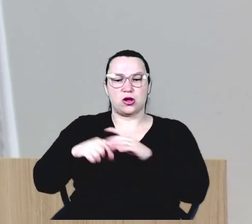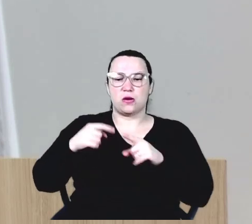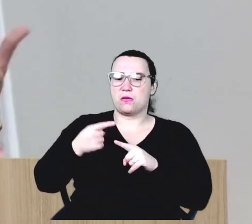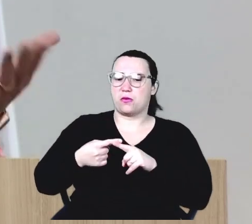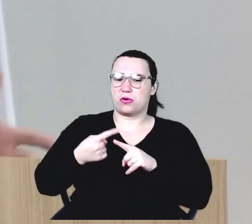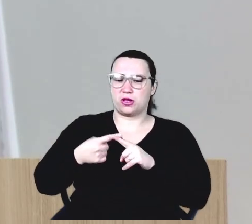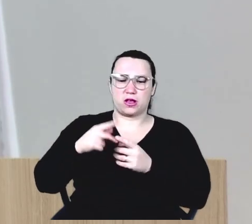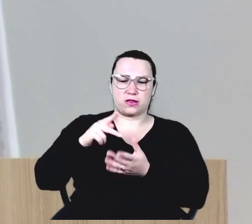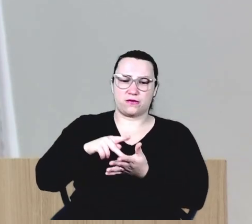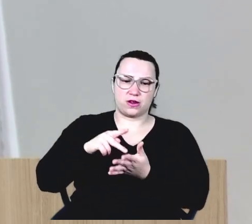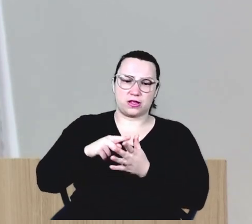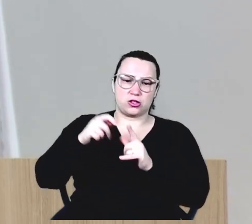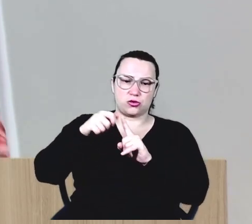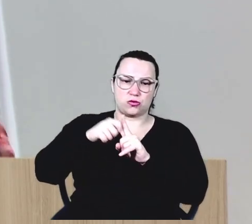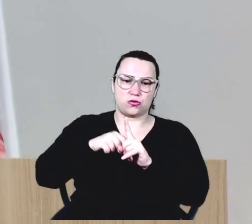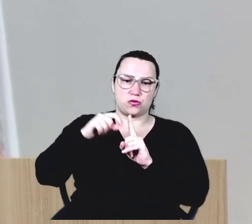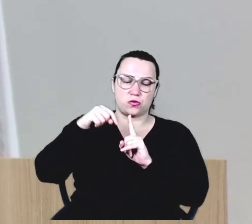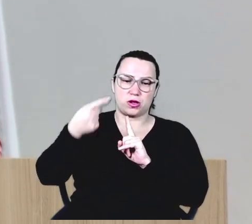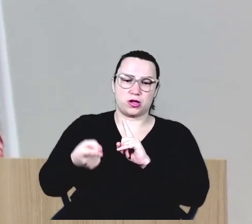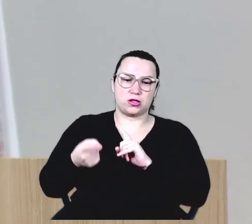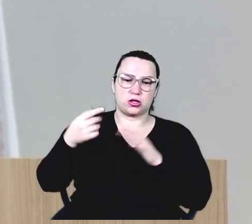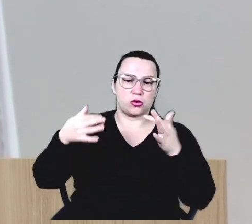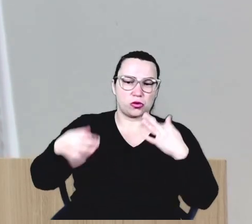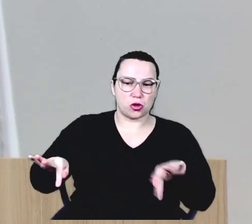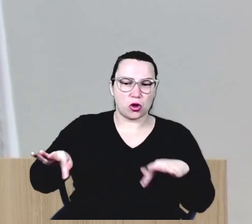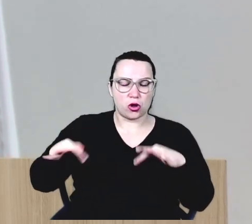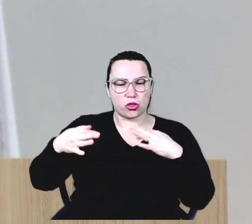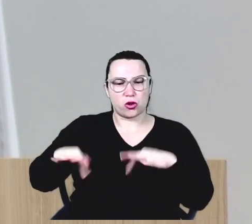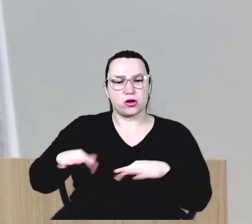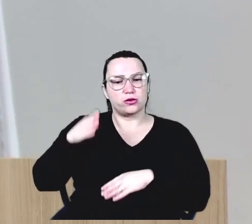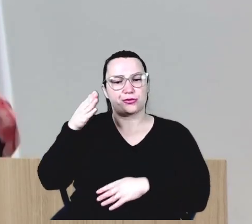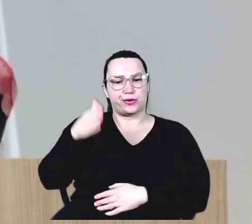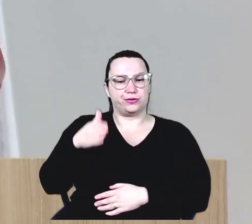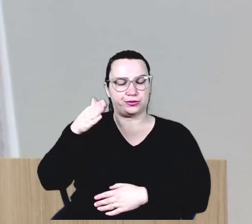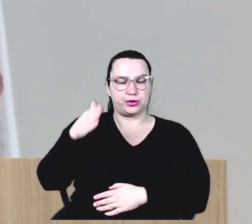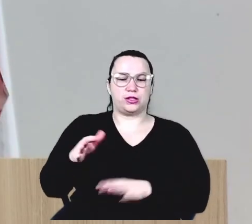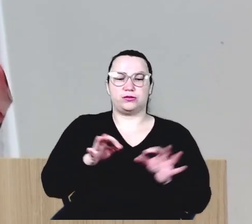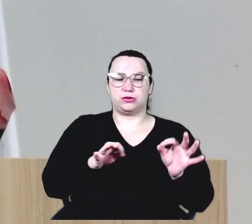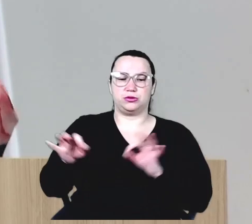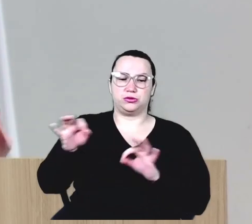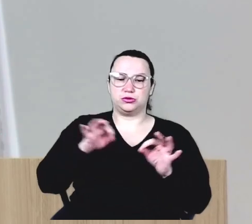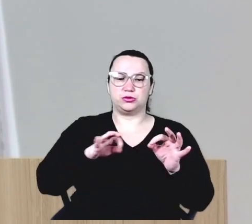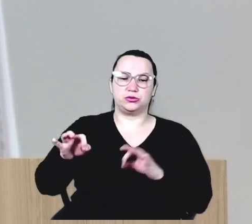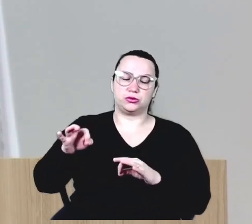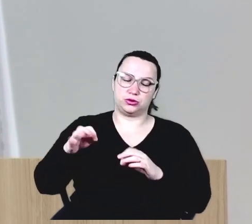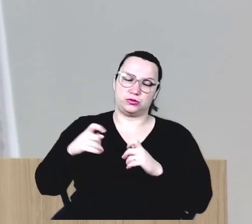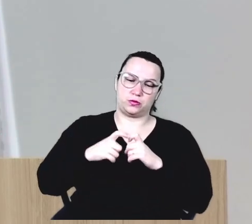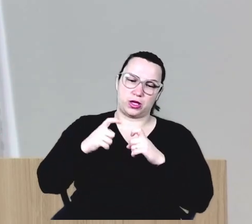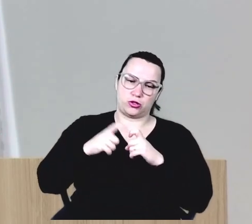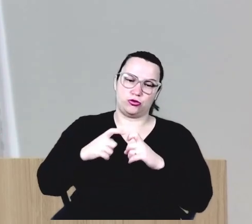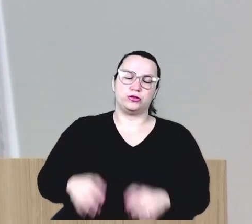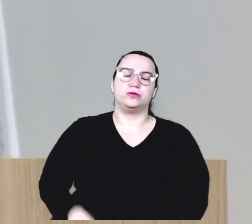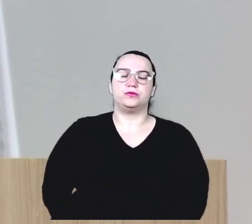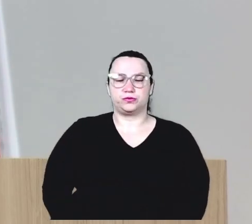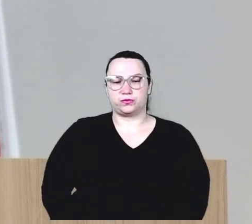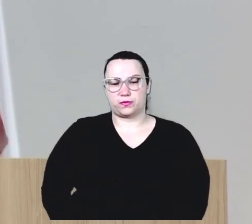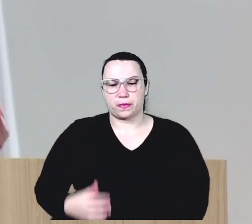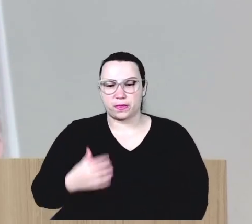de um mês para o outro, ele já está com mais alguma dor, já ele tem que estar indo sempre. Então, até o nosso amigo Anderson,